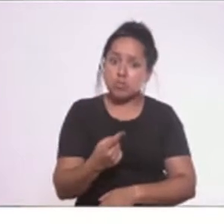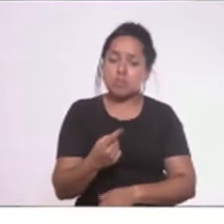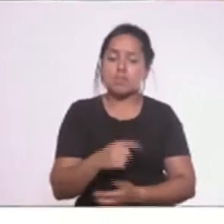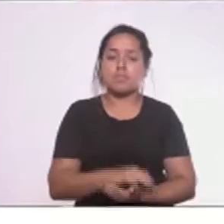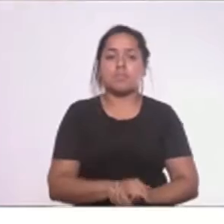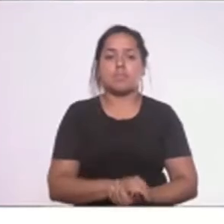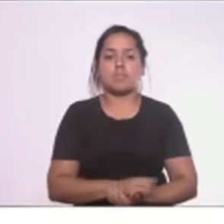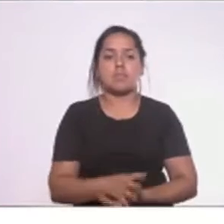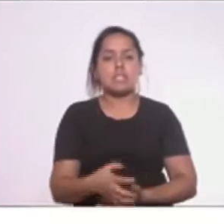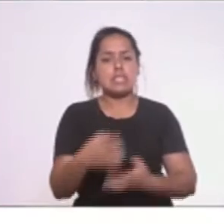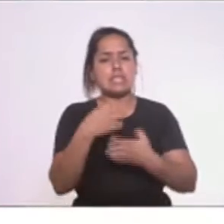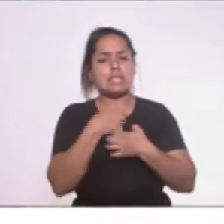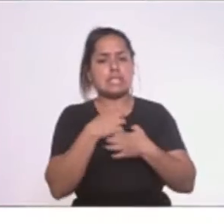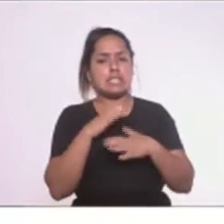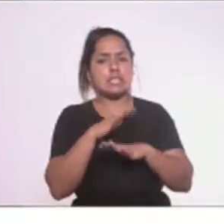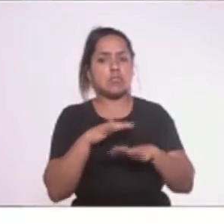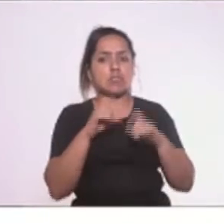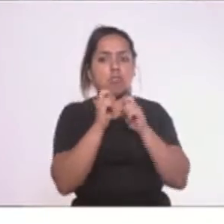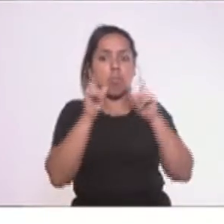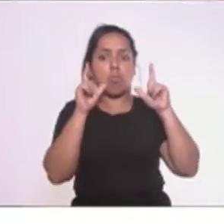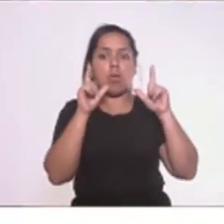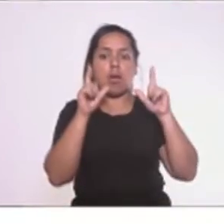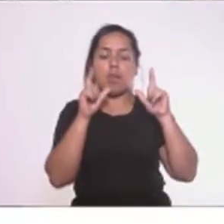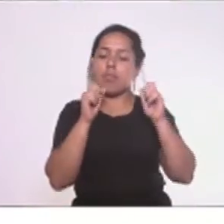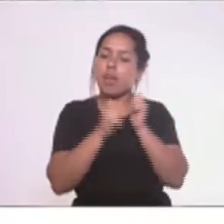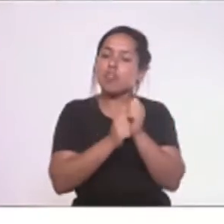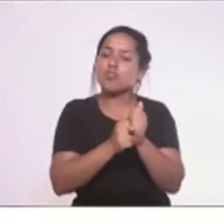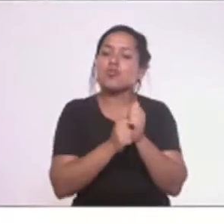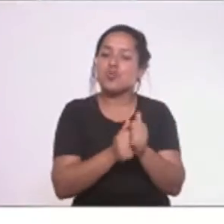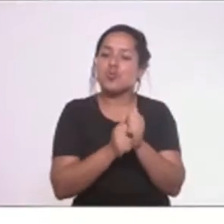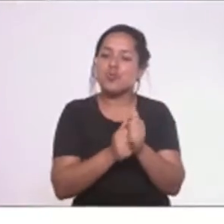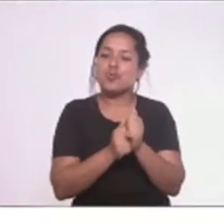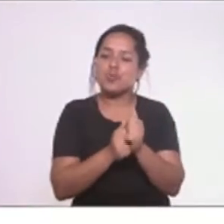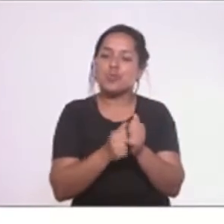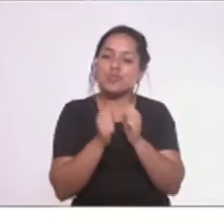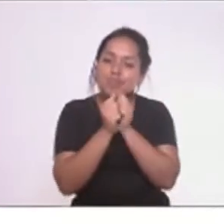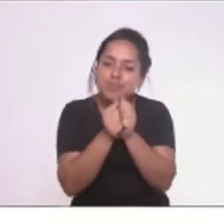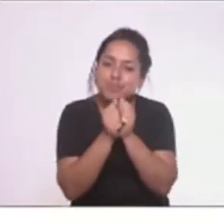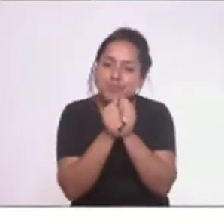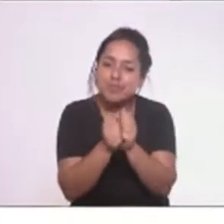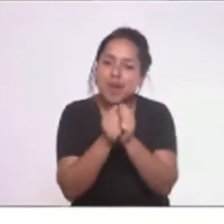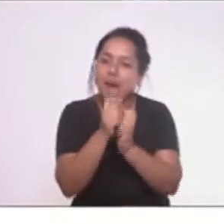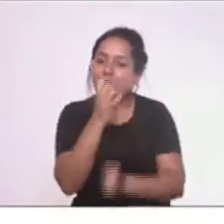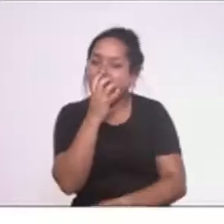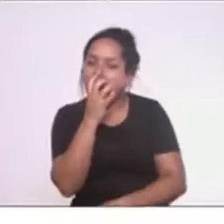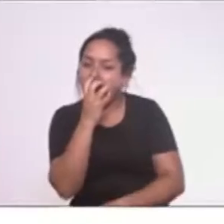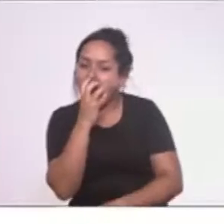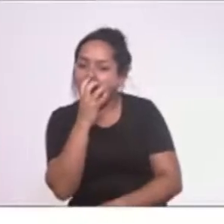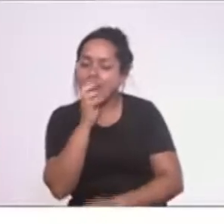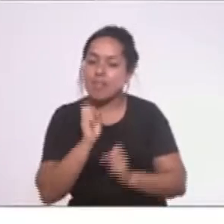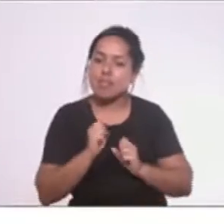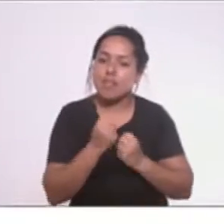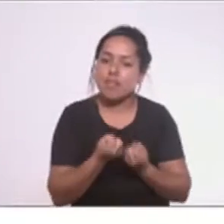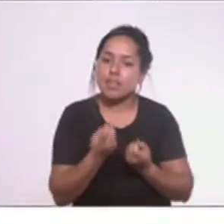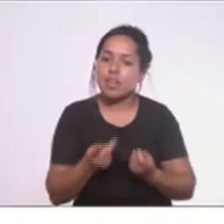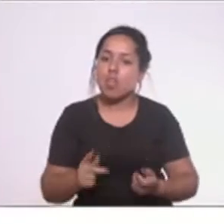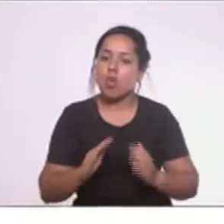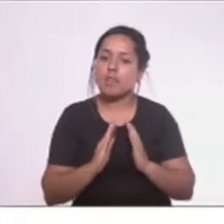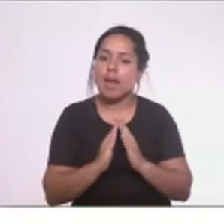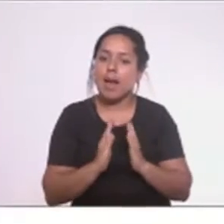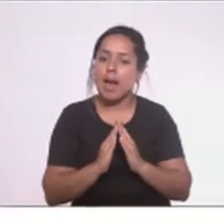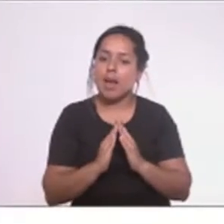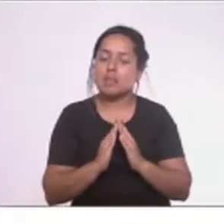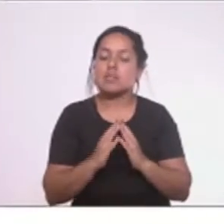sentido de estarmos juntos e de te apreciarmos e estarmos defendendo a nossa casa. Então,